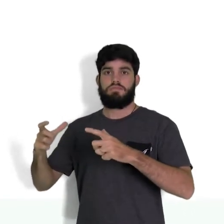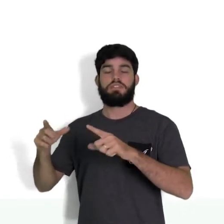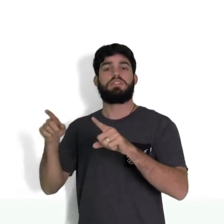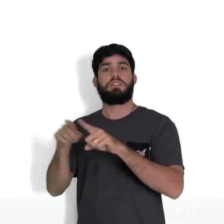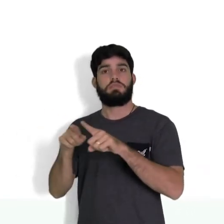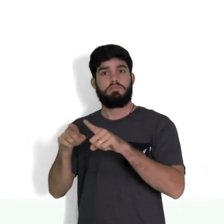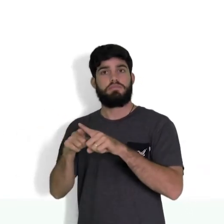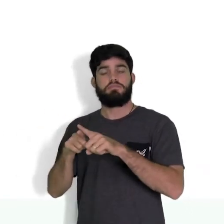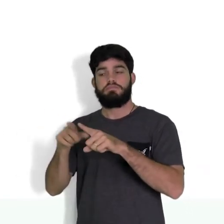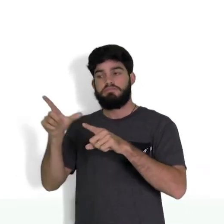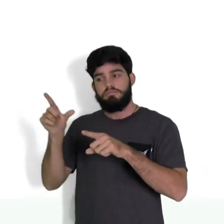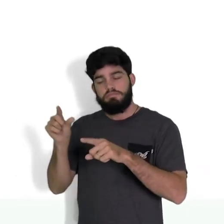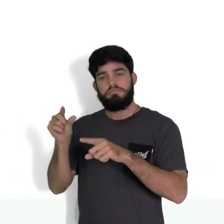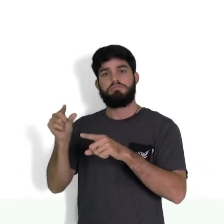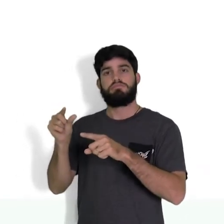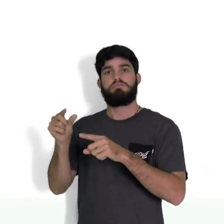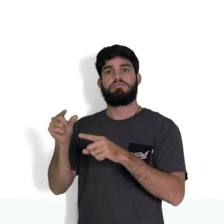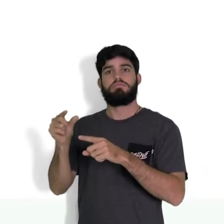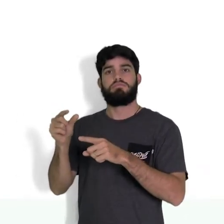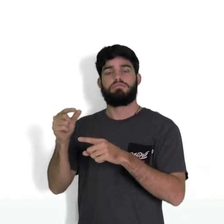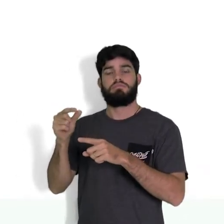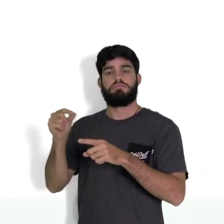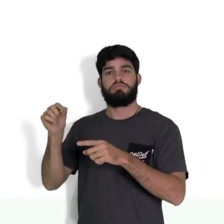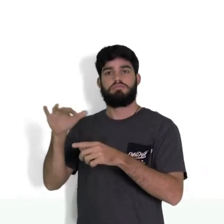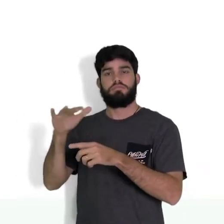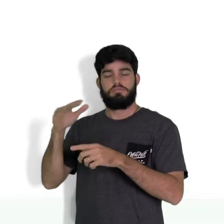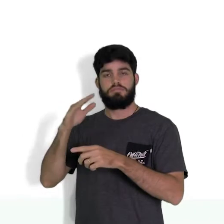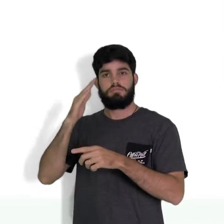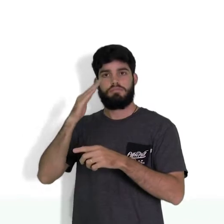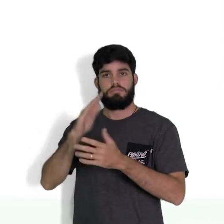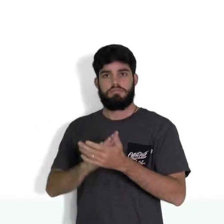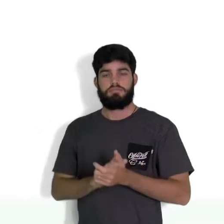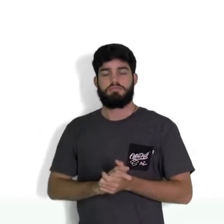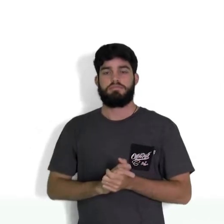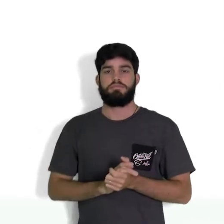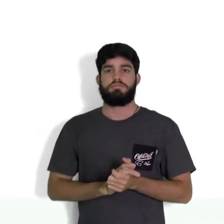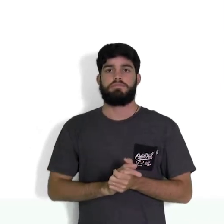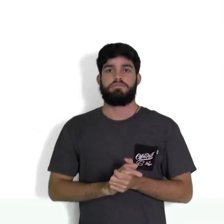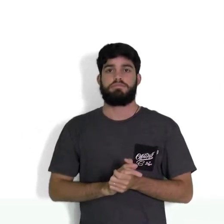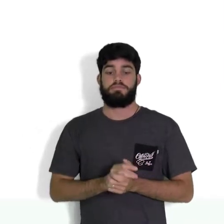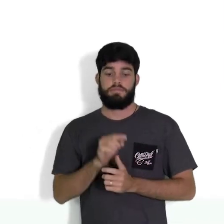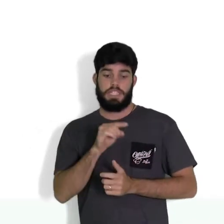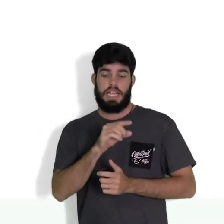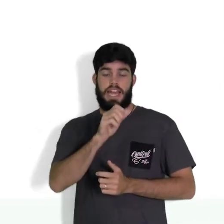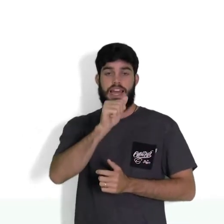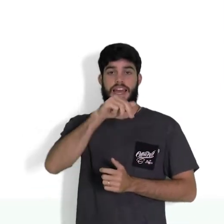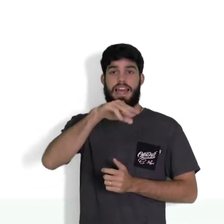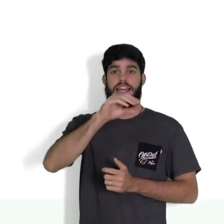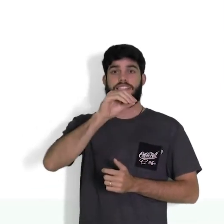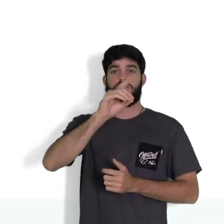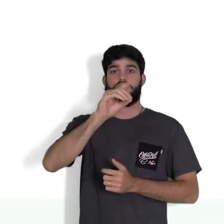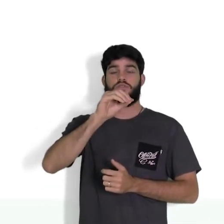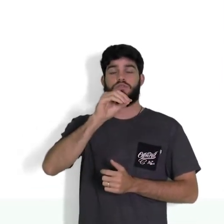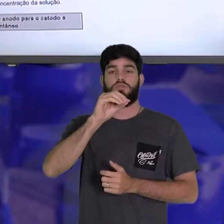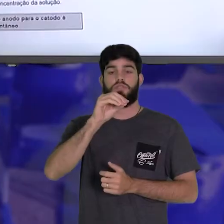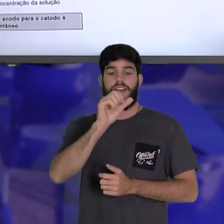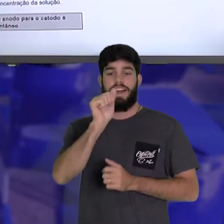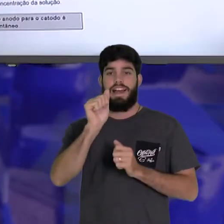diminuição da concentração da solução. Já o ânodo, vogal. Ânodo começa com A.